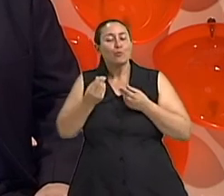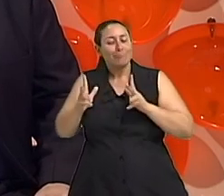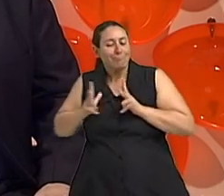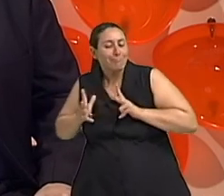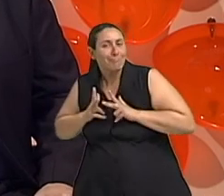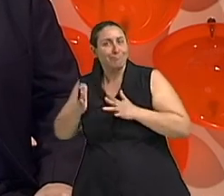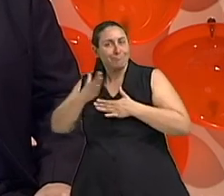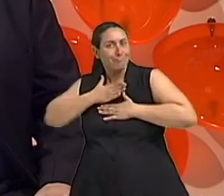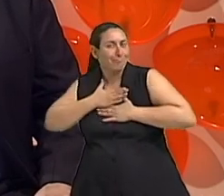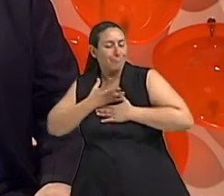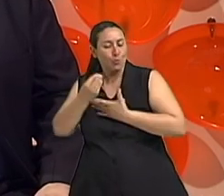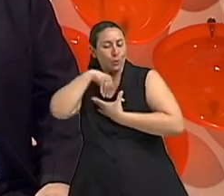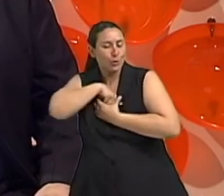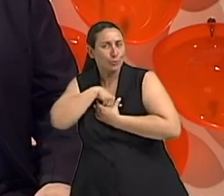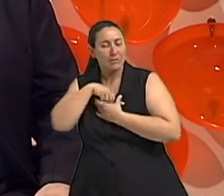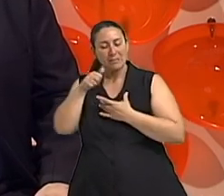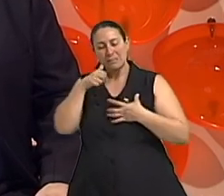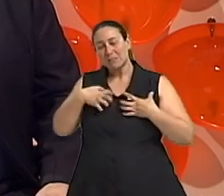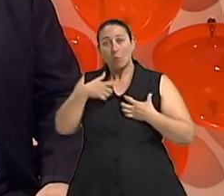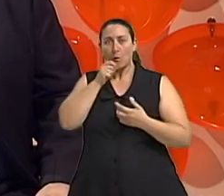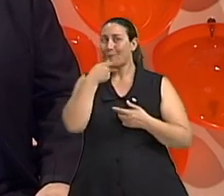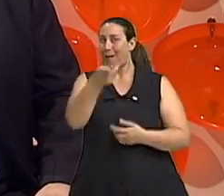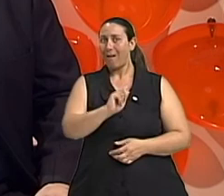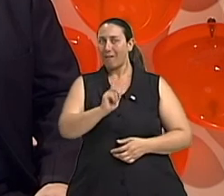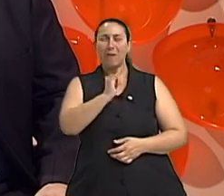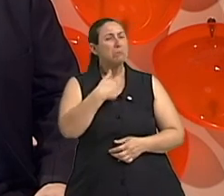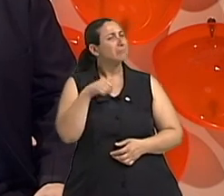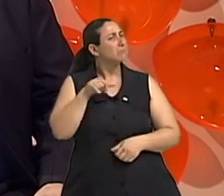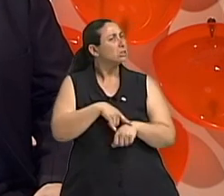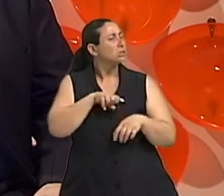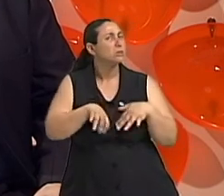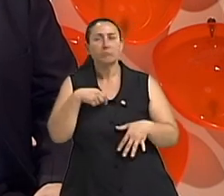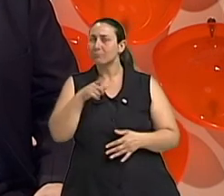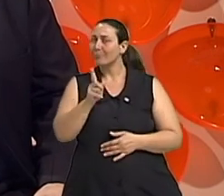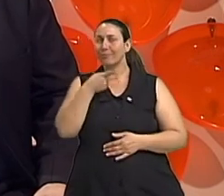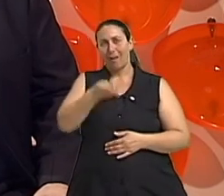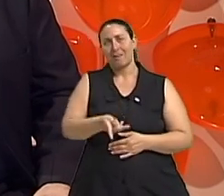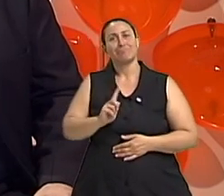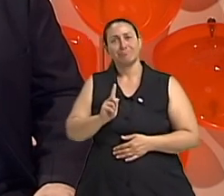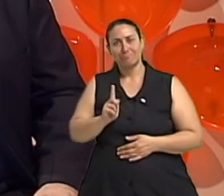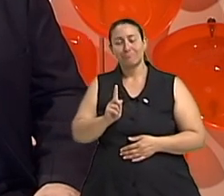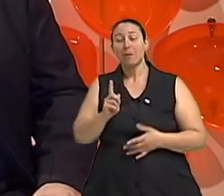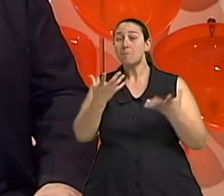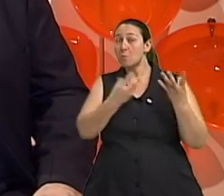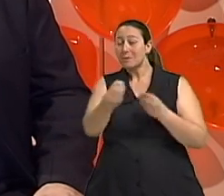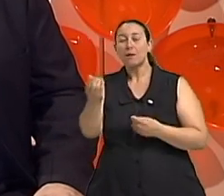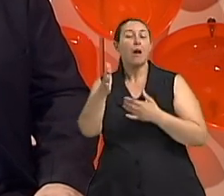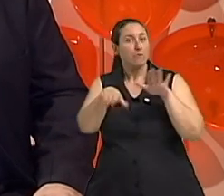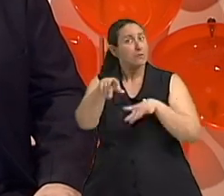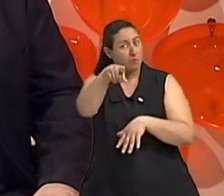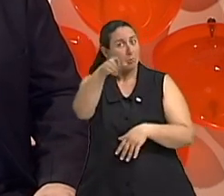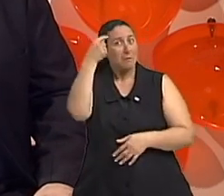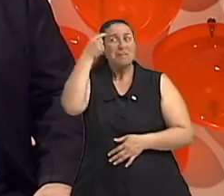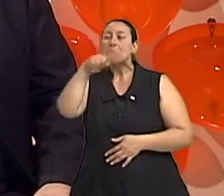fisiológico íntimo. As mulheres não falam. Então, talvez as suas amigas, algumas das suas amigas